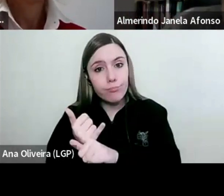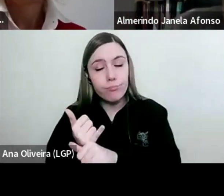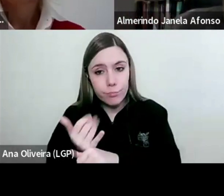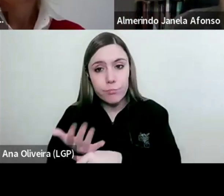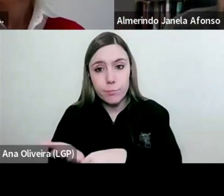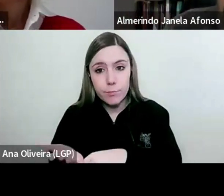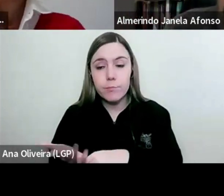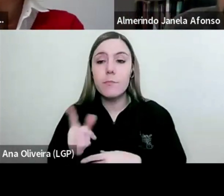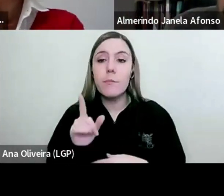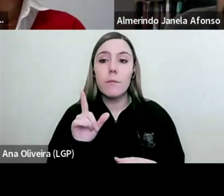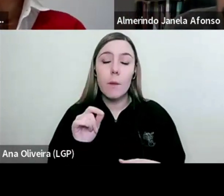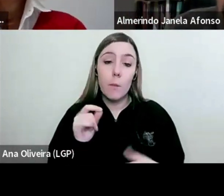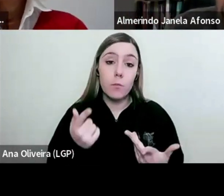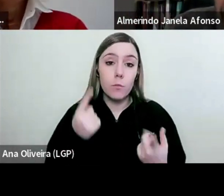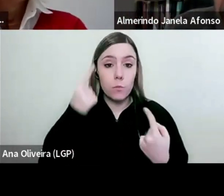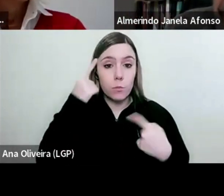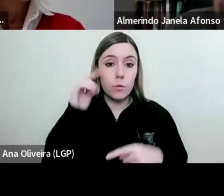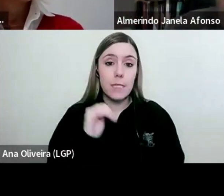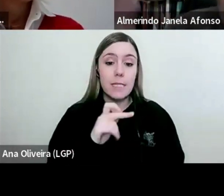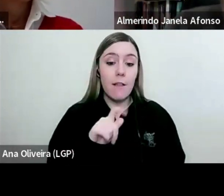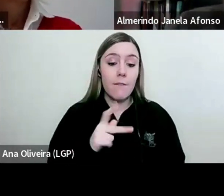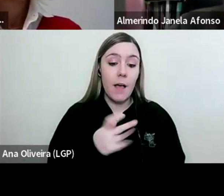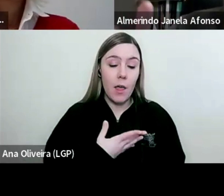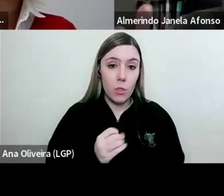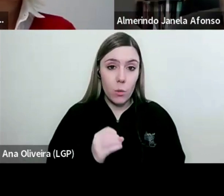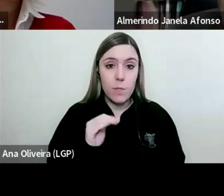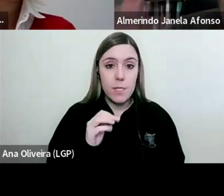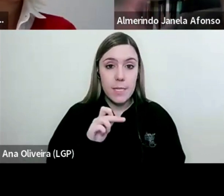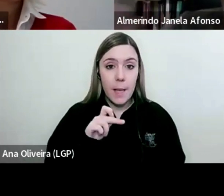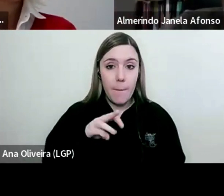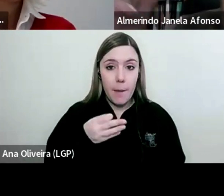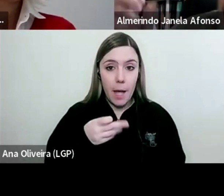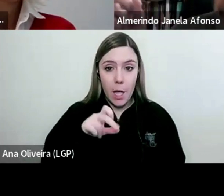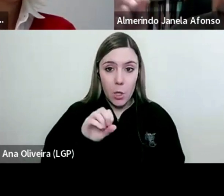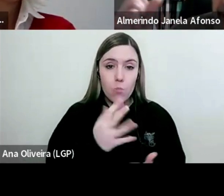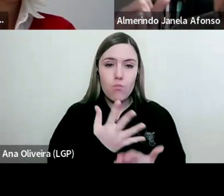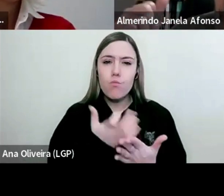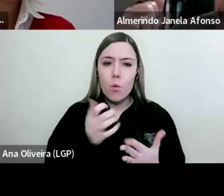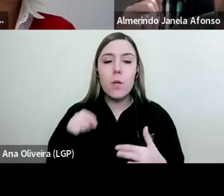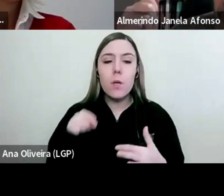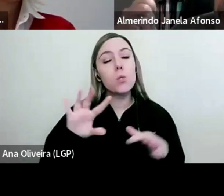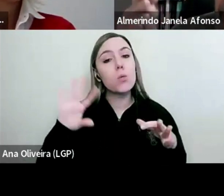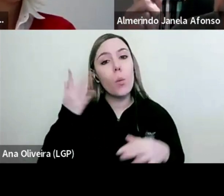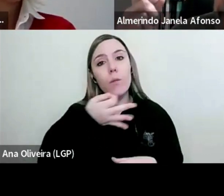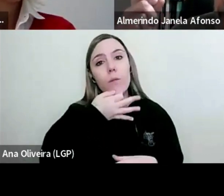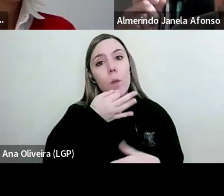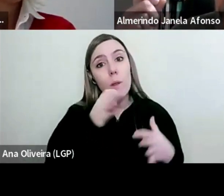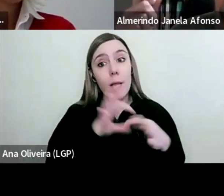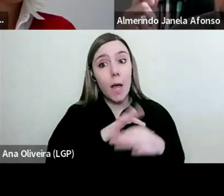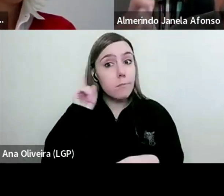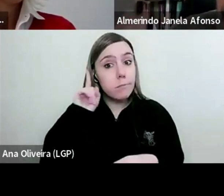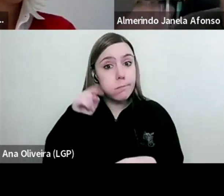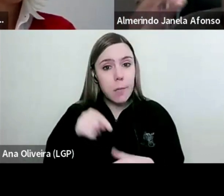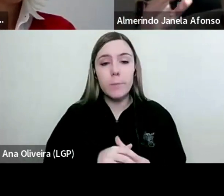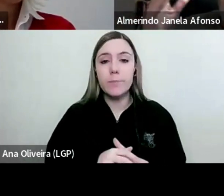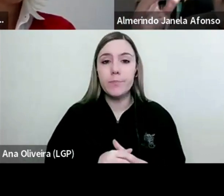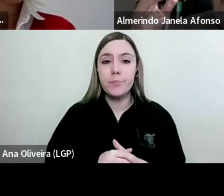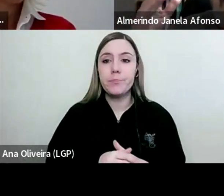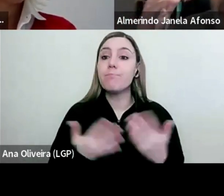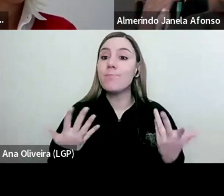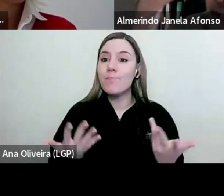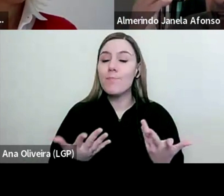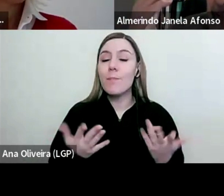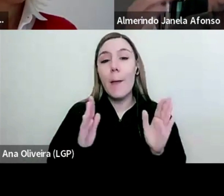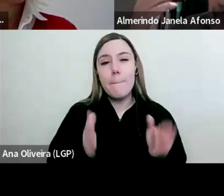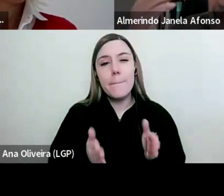Aliás, o professor Salvador Sampaio chamou a atenção para isso quando fala da importância da simologia. E, portanto, era